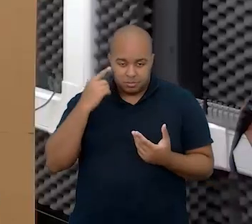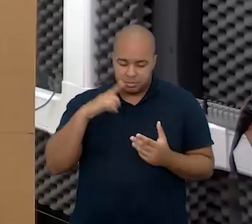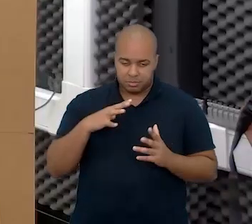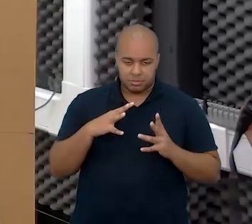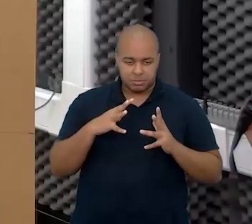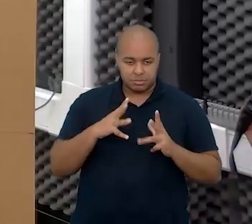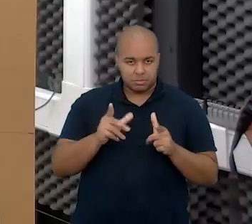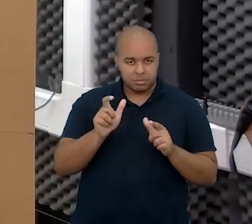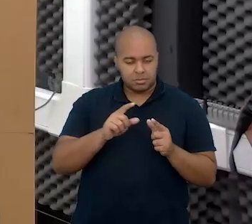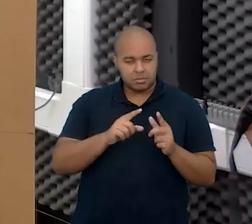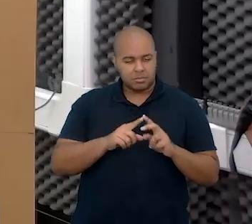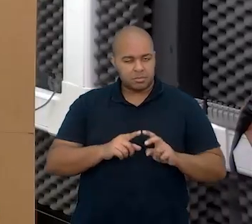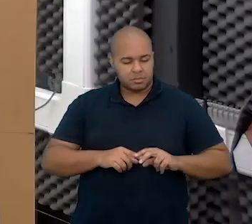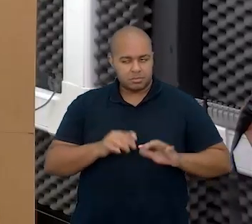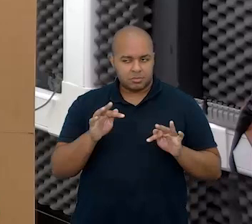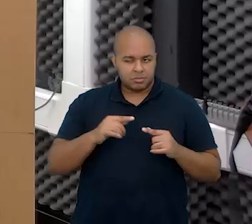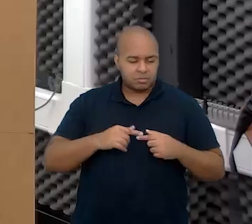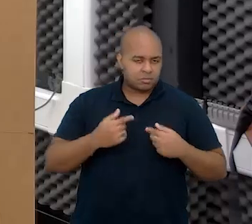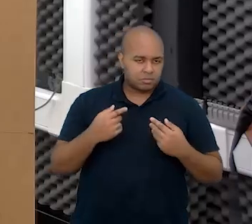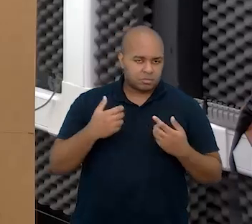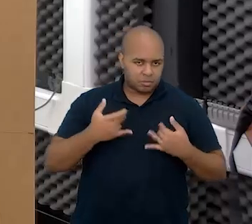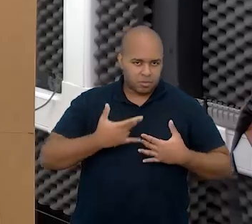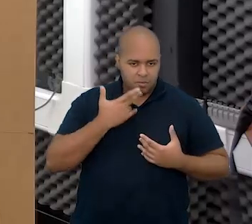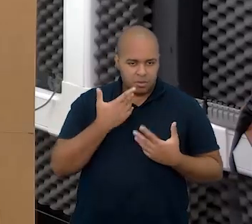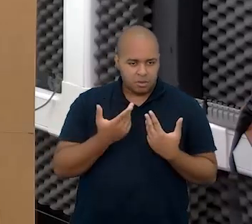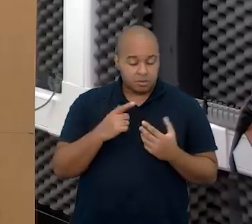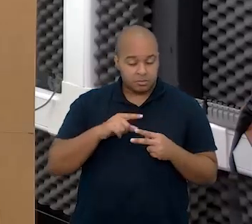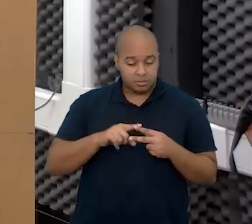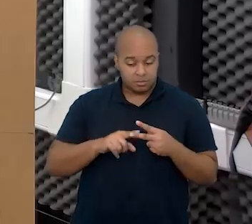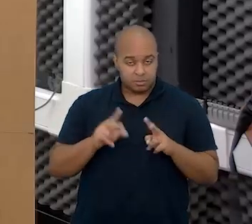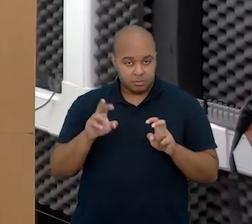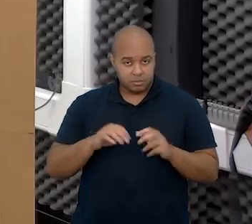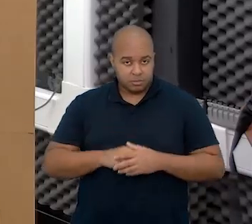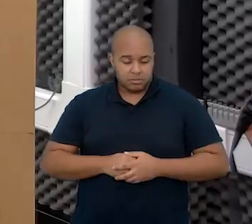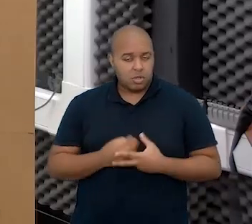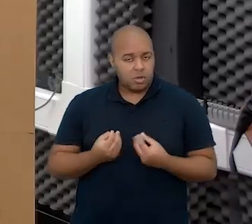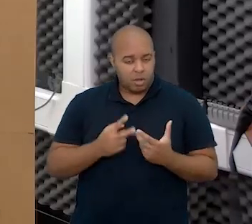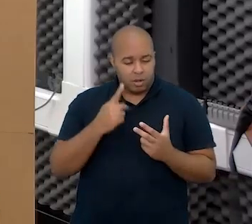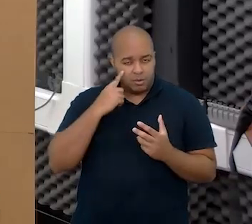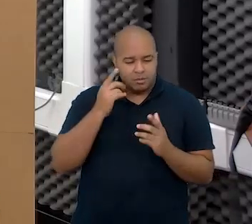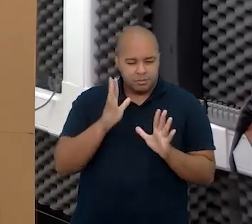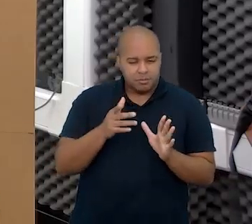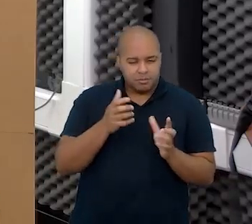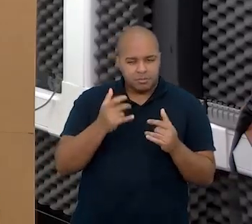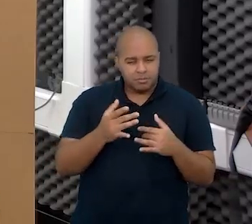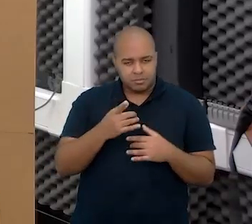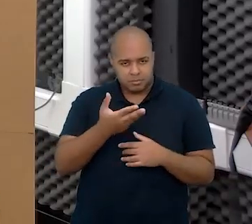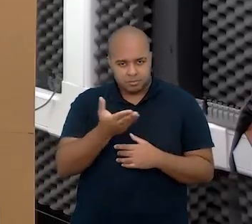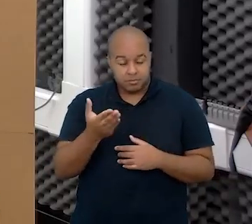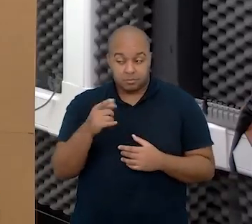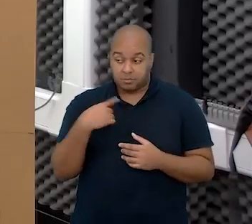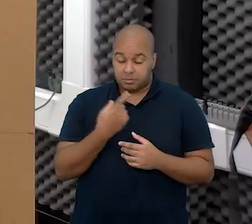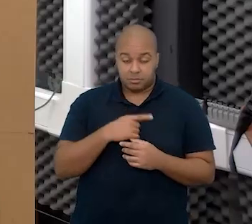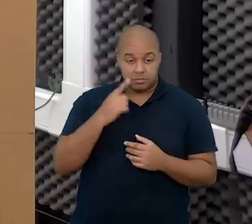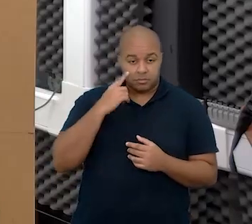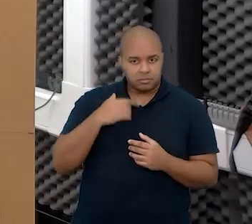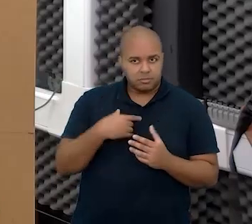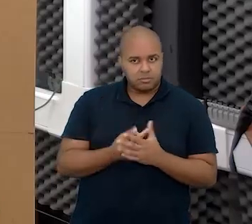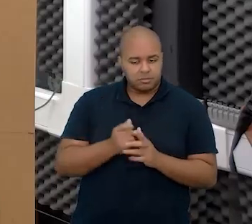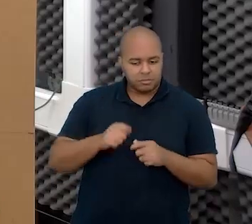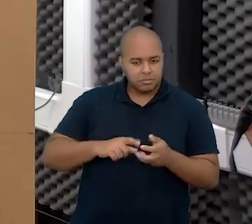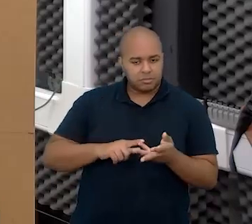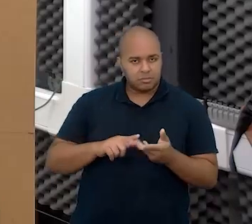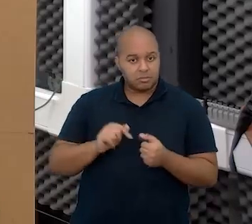toda essa felicidade para falar desses dois temas. Como a gente já vem listando para vocês, nós temos as